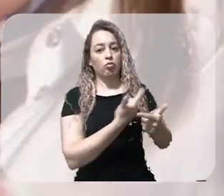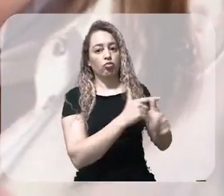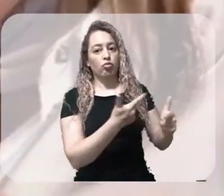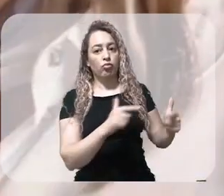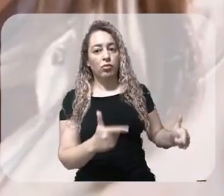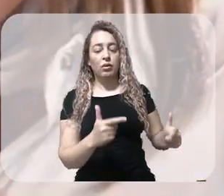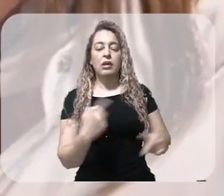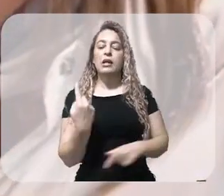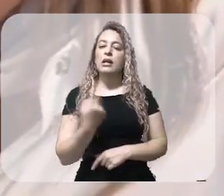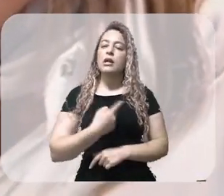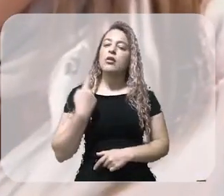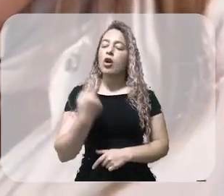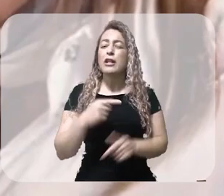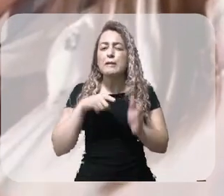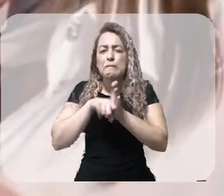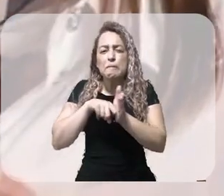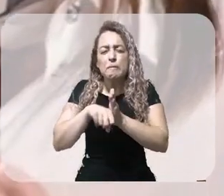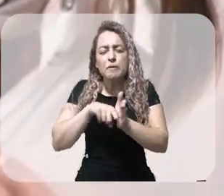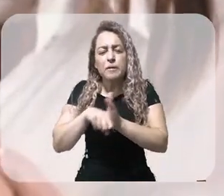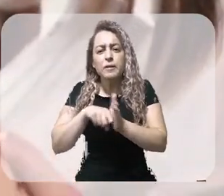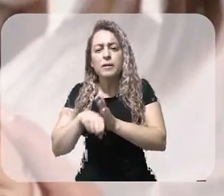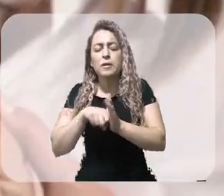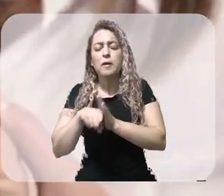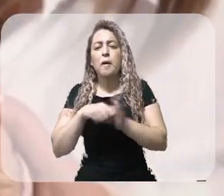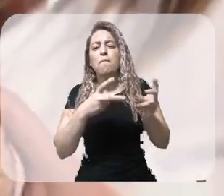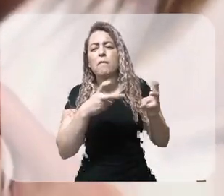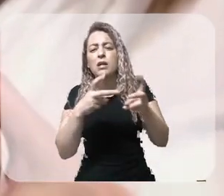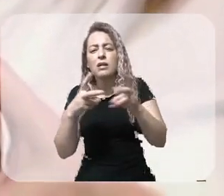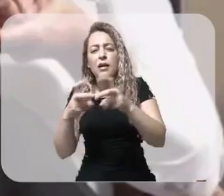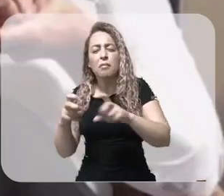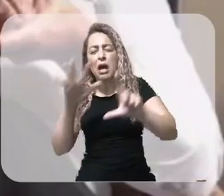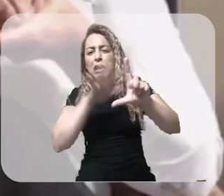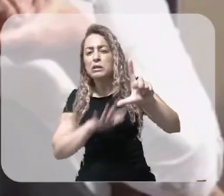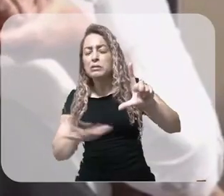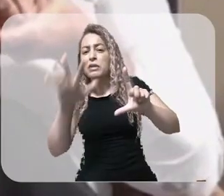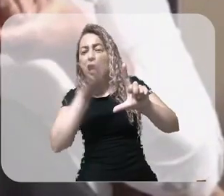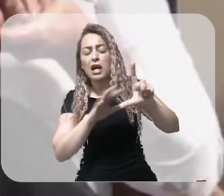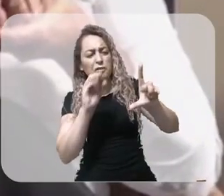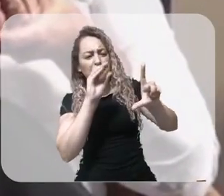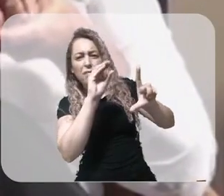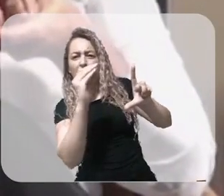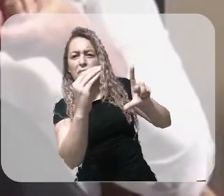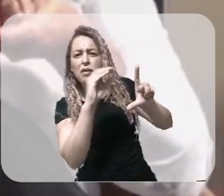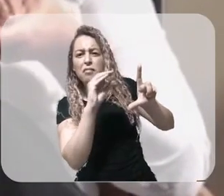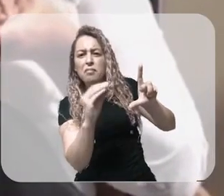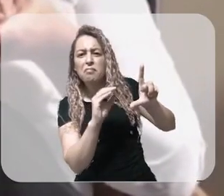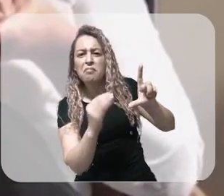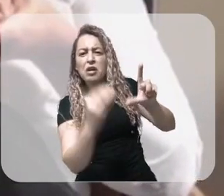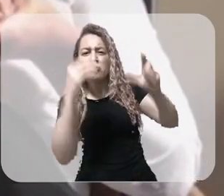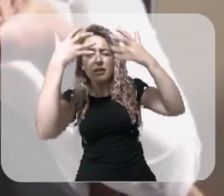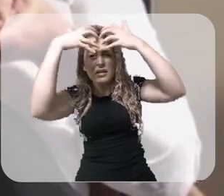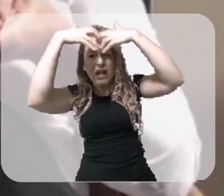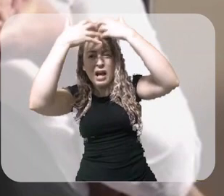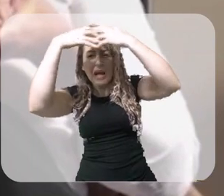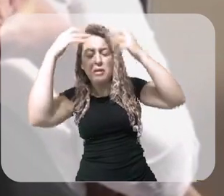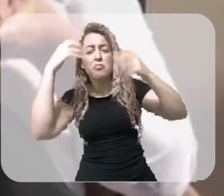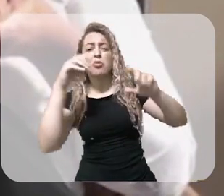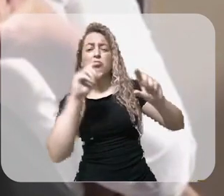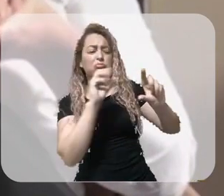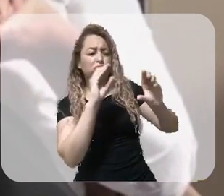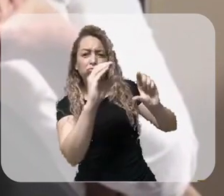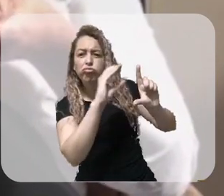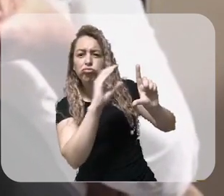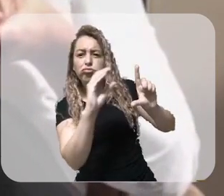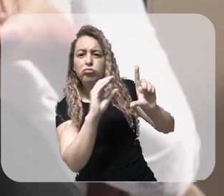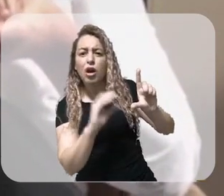foram comparadas ponto por ponto para ver que regiões funcionavam de uma forma menos adequada no cérebro das crianças